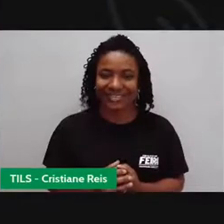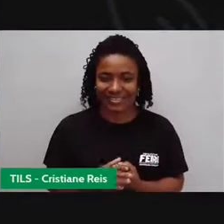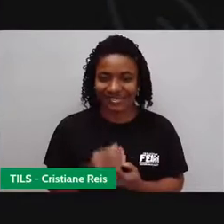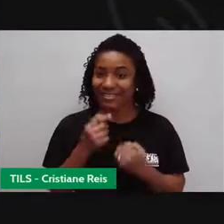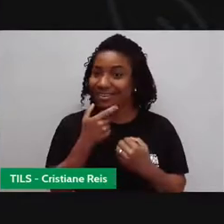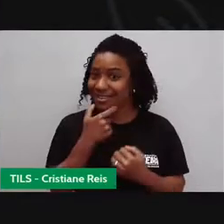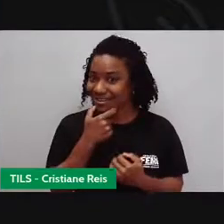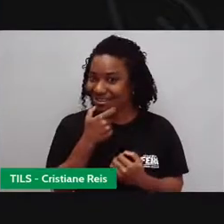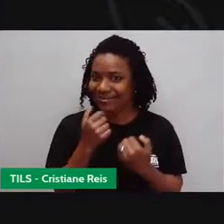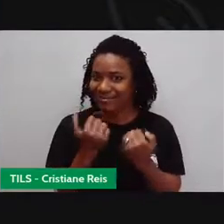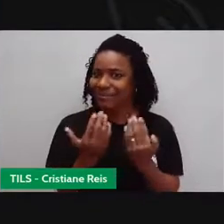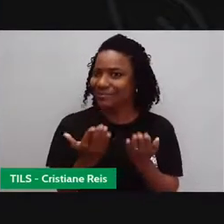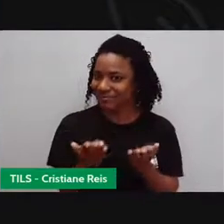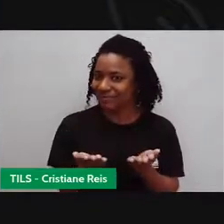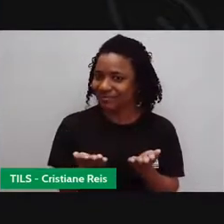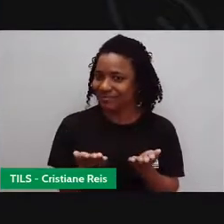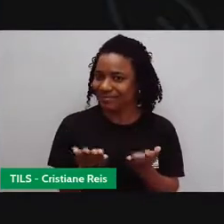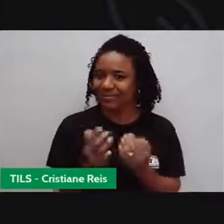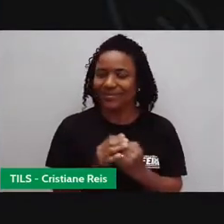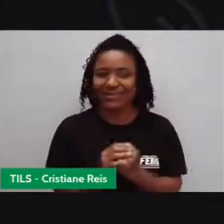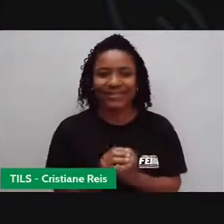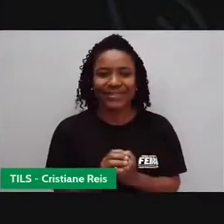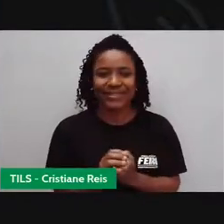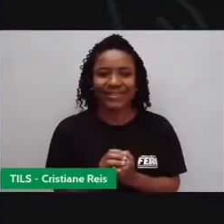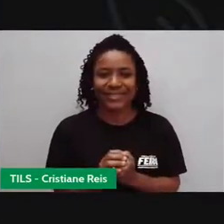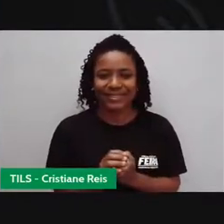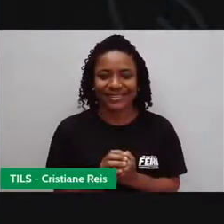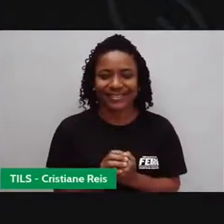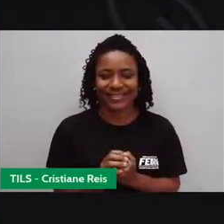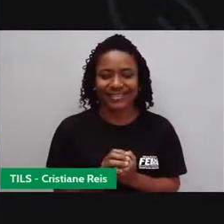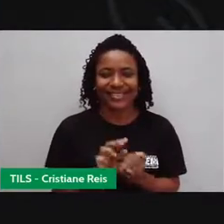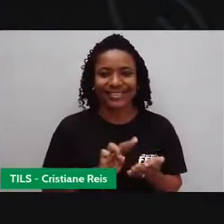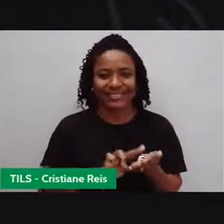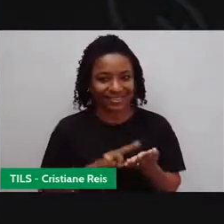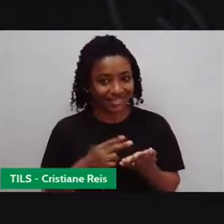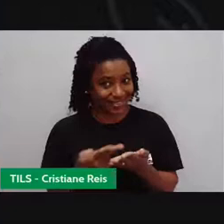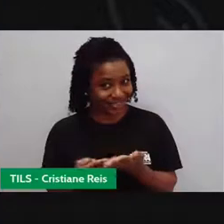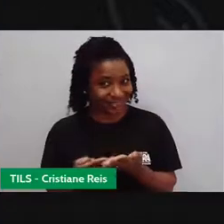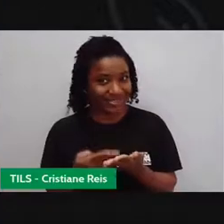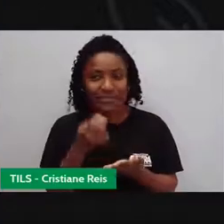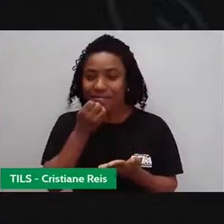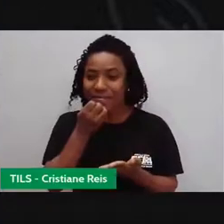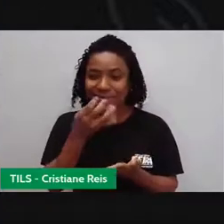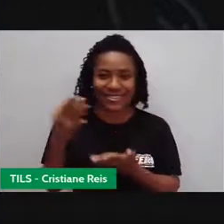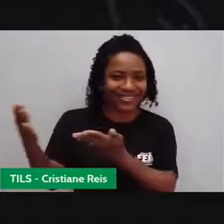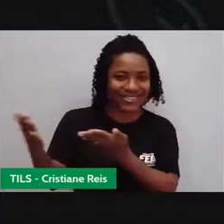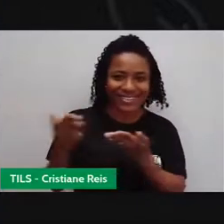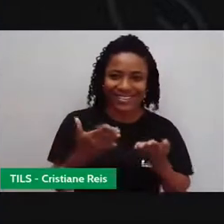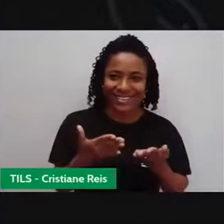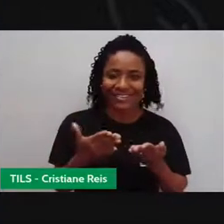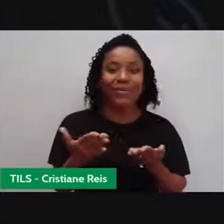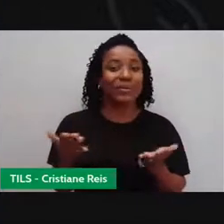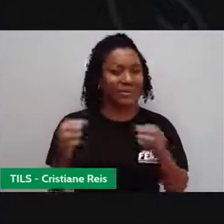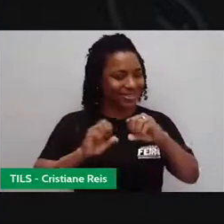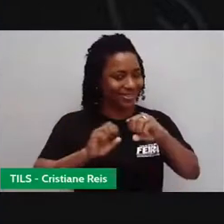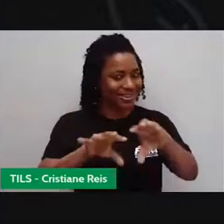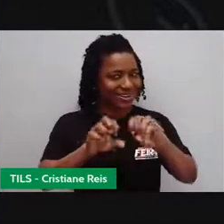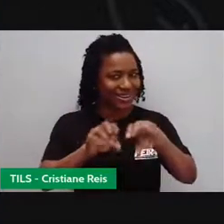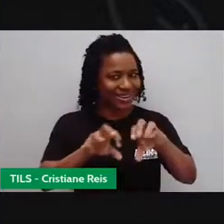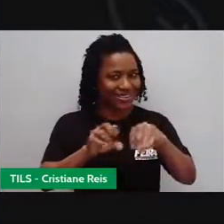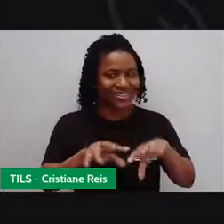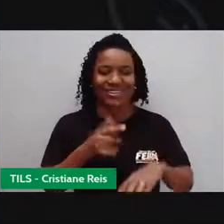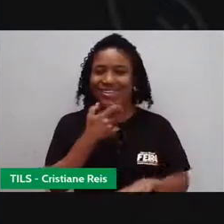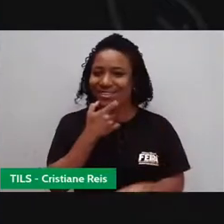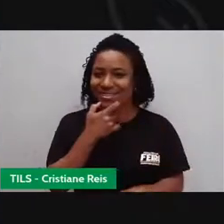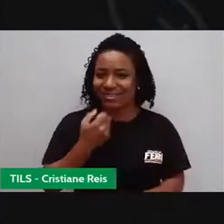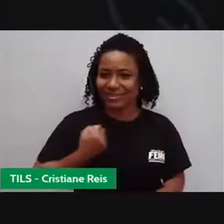-vindo à nossa aula inglês nº 12. Sejam bem-vindos à nossa aula de inglês nº